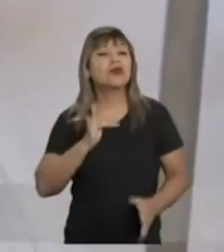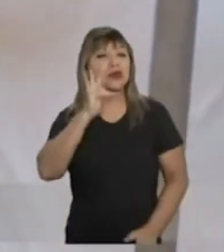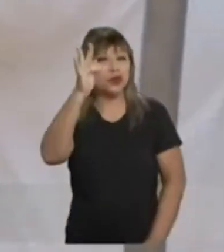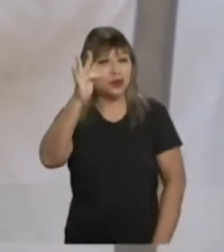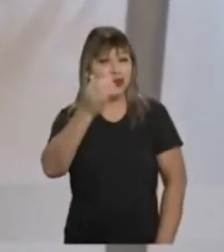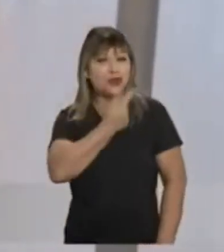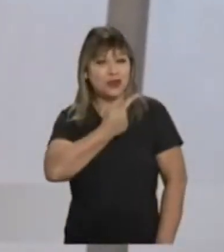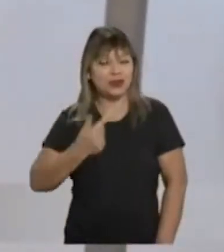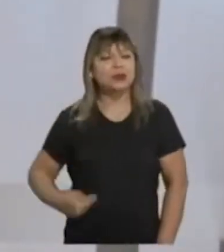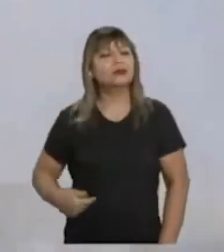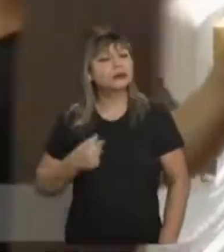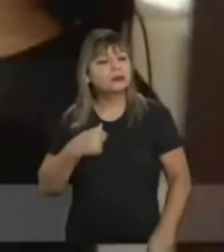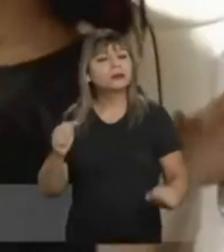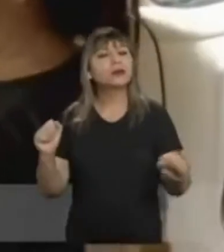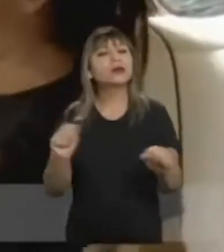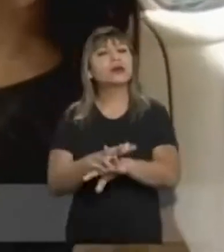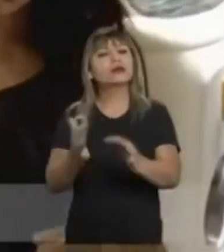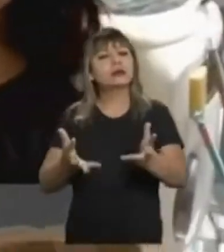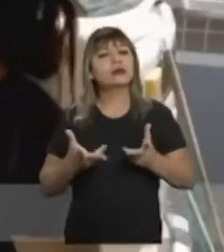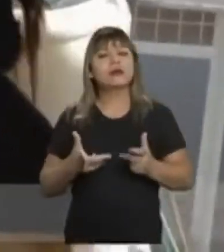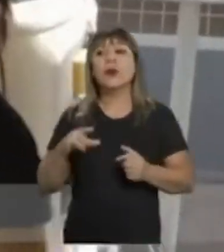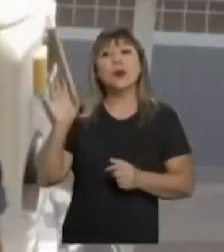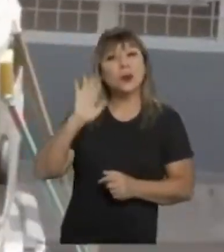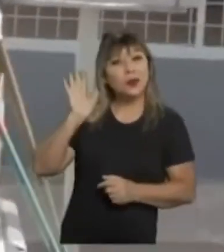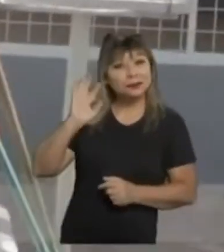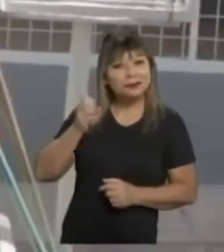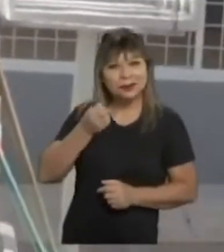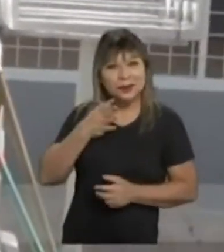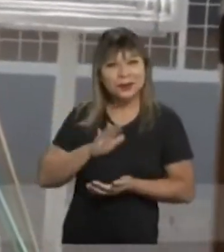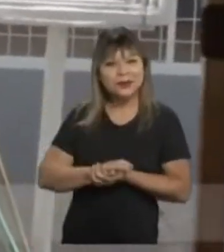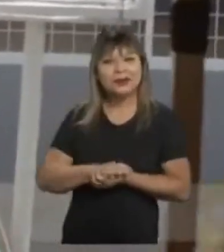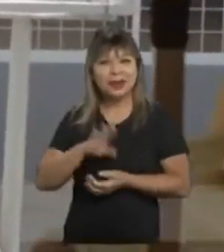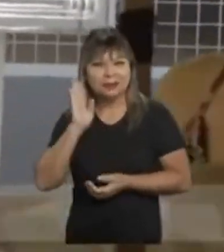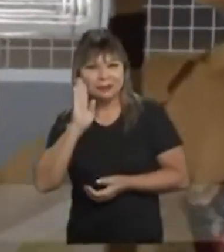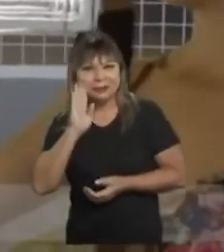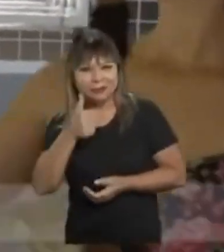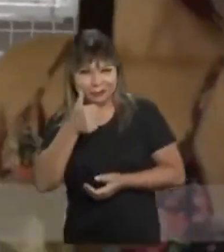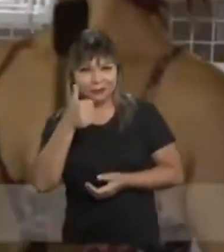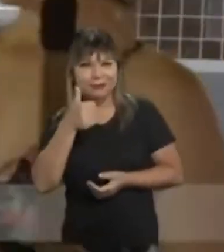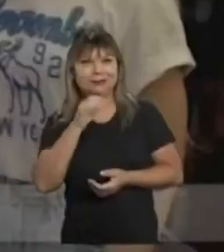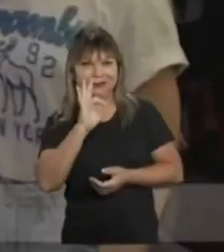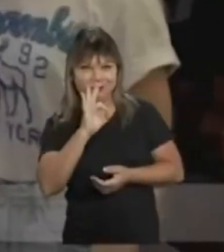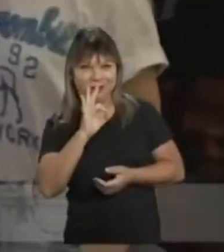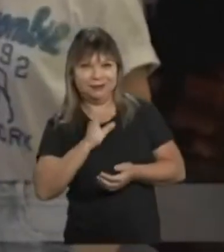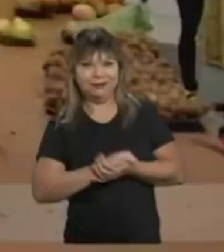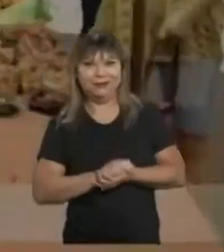governador ou não? Vai, estou pronto. Como que está, senhora? Tudo bem. E aí, gente? Joia?